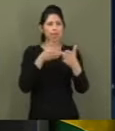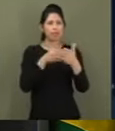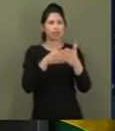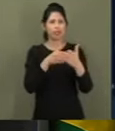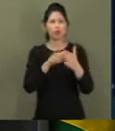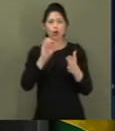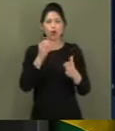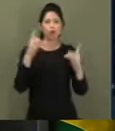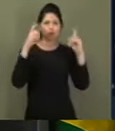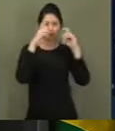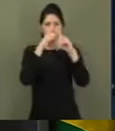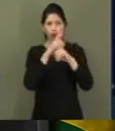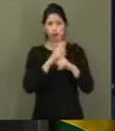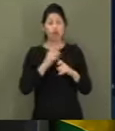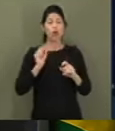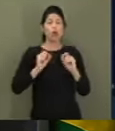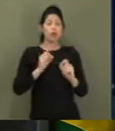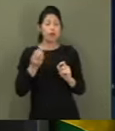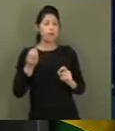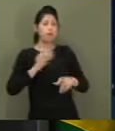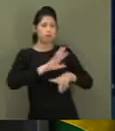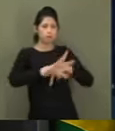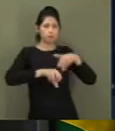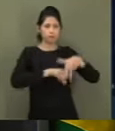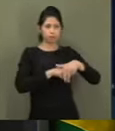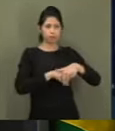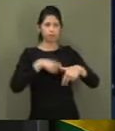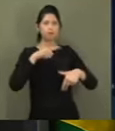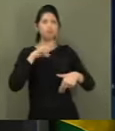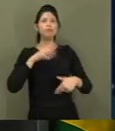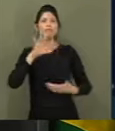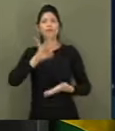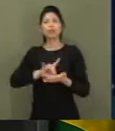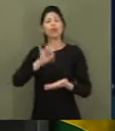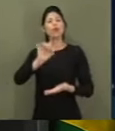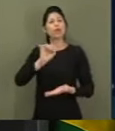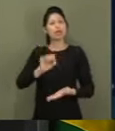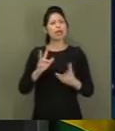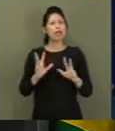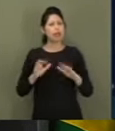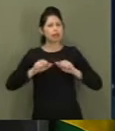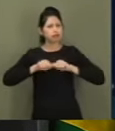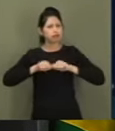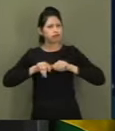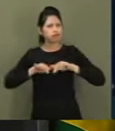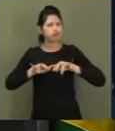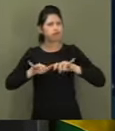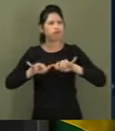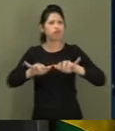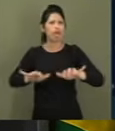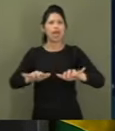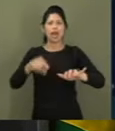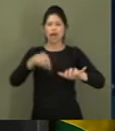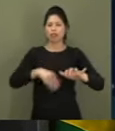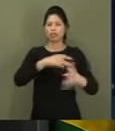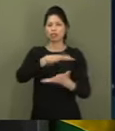a prática da corrupção que tornou-se um câncer em metástase no Brasil.